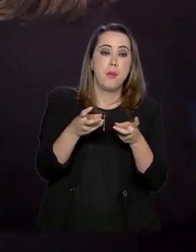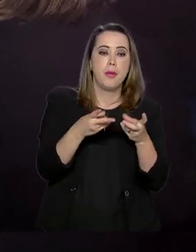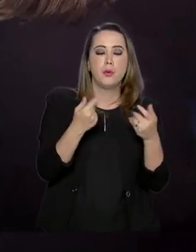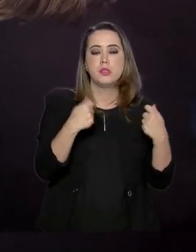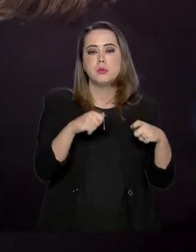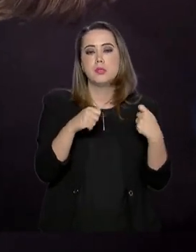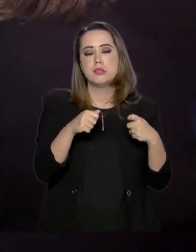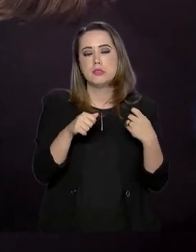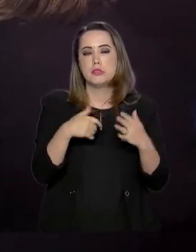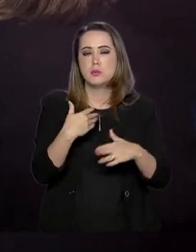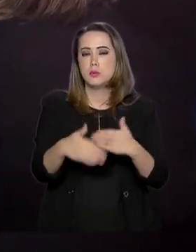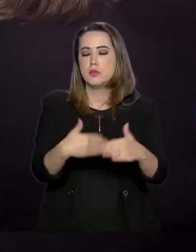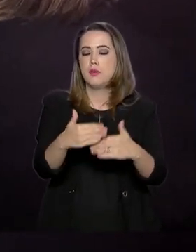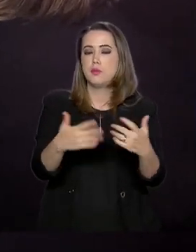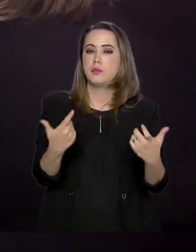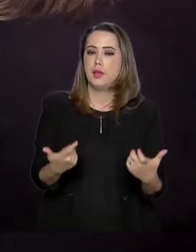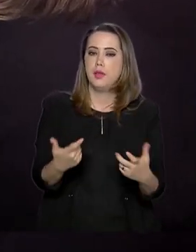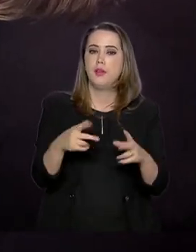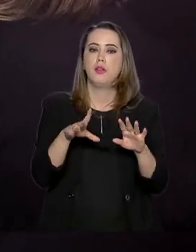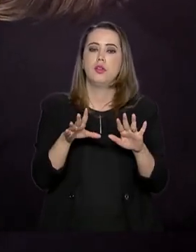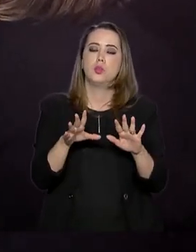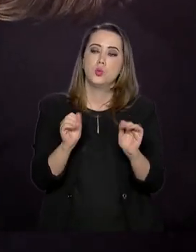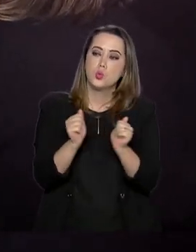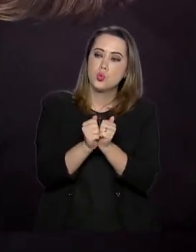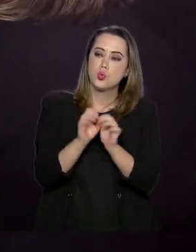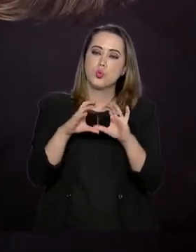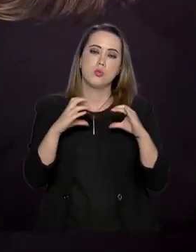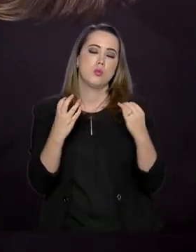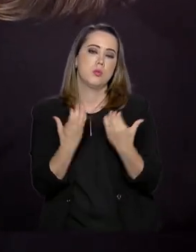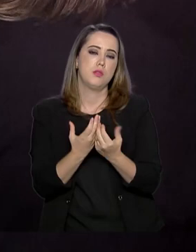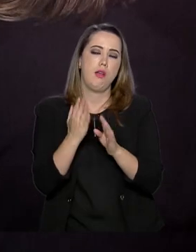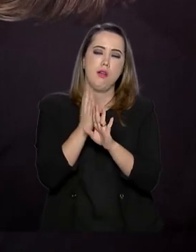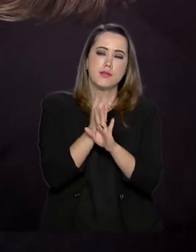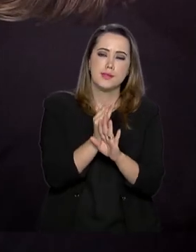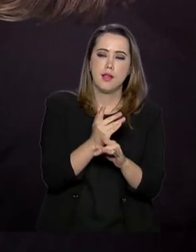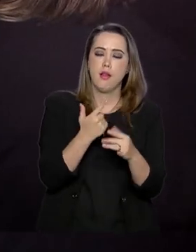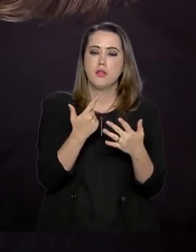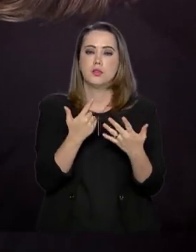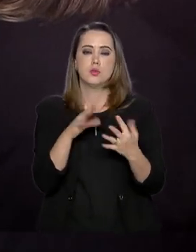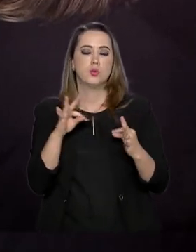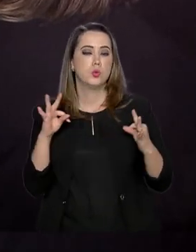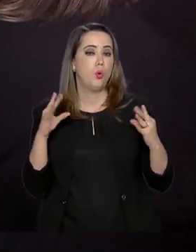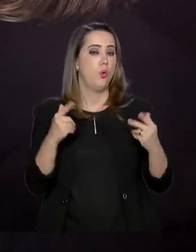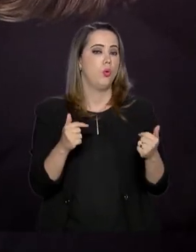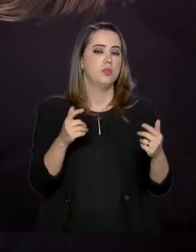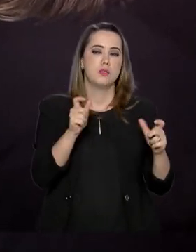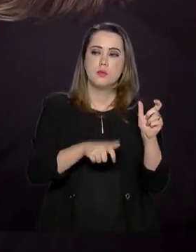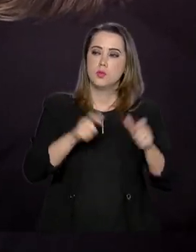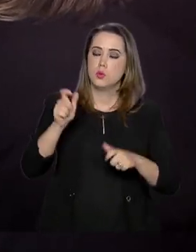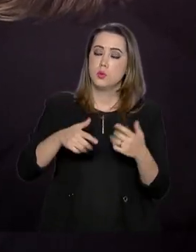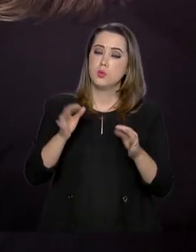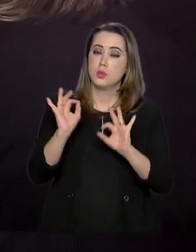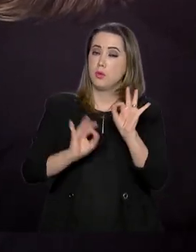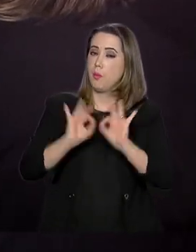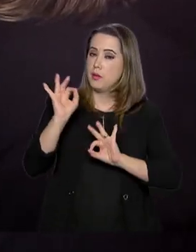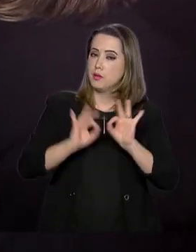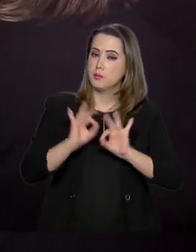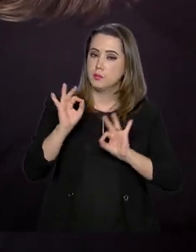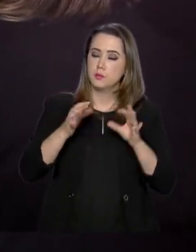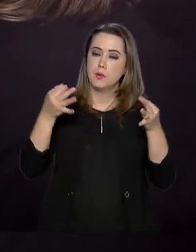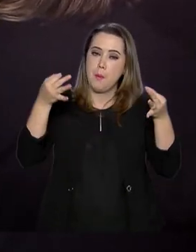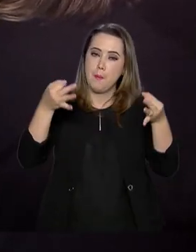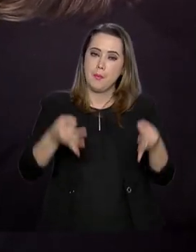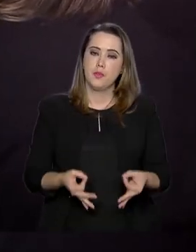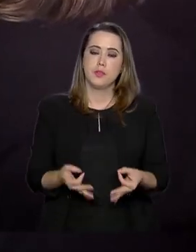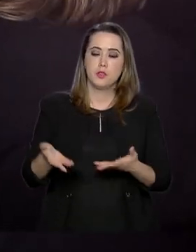necessário para o desenvolvimento, tratativa com as comunidades, envolver toda a comunidade, porque a gente tem um plano perfeito, vamos dizer, um